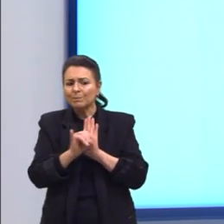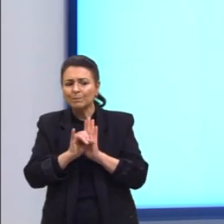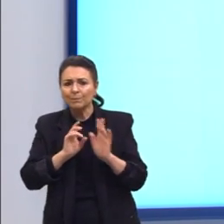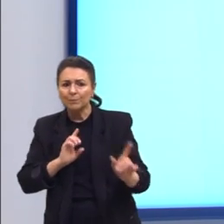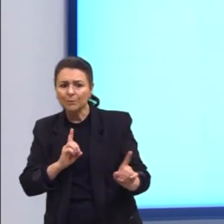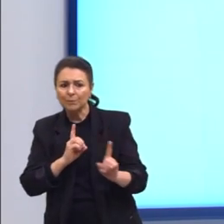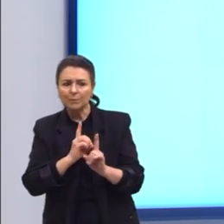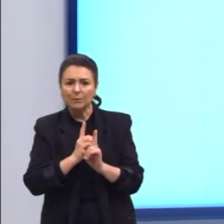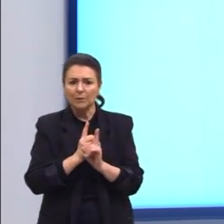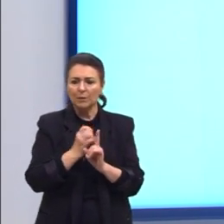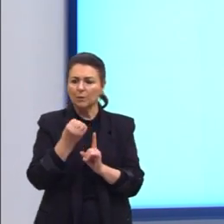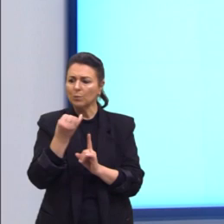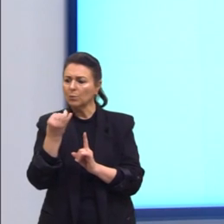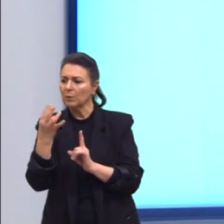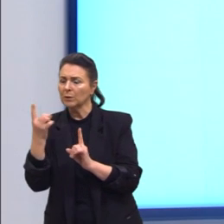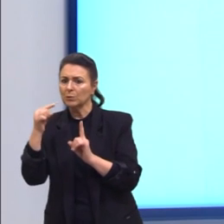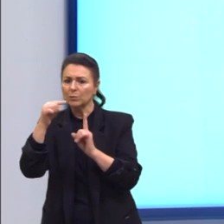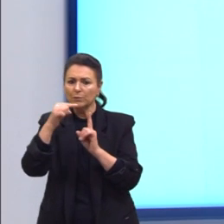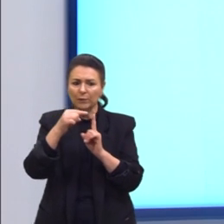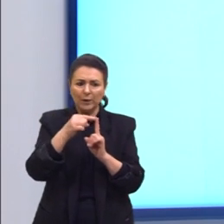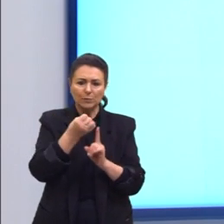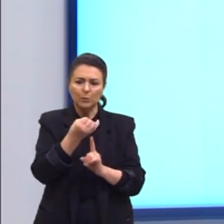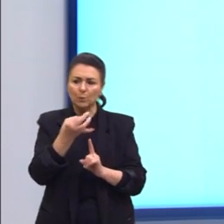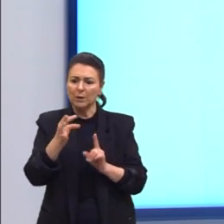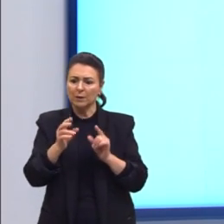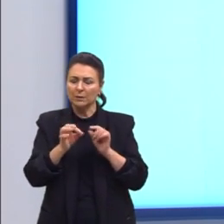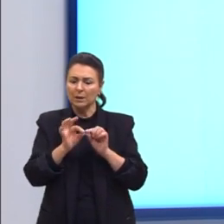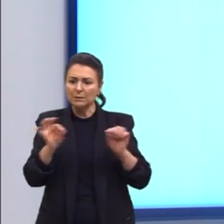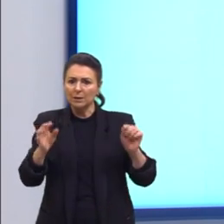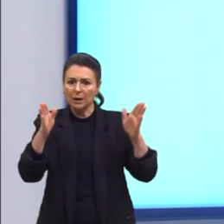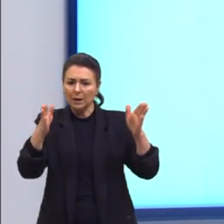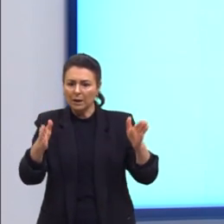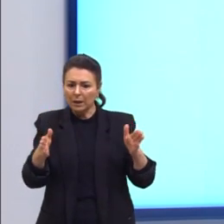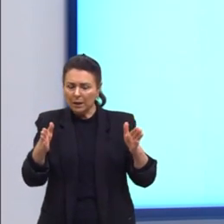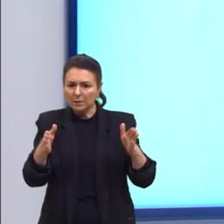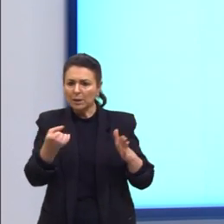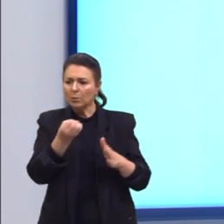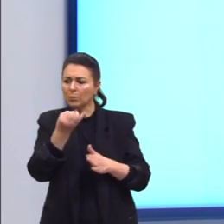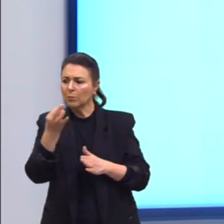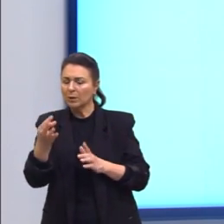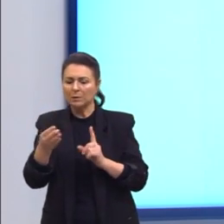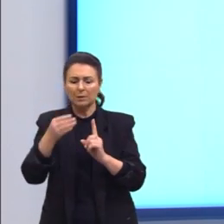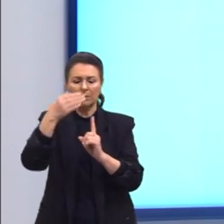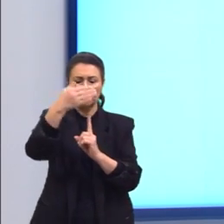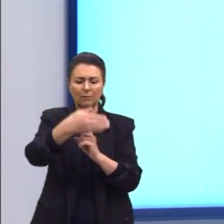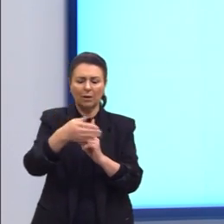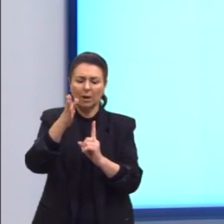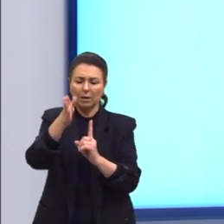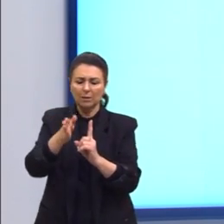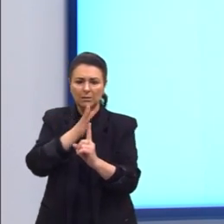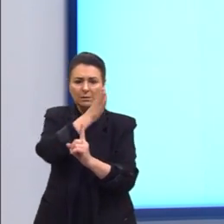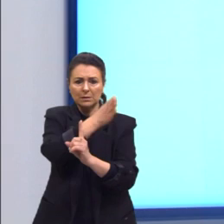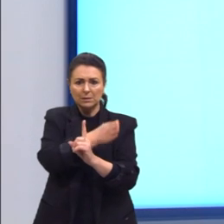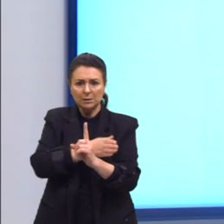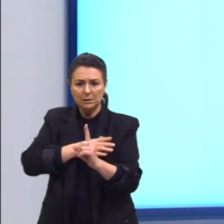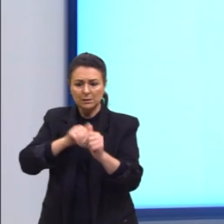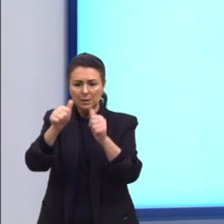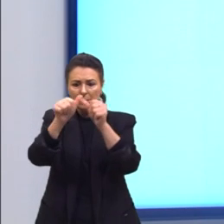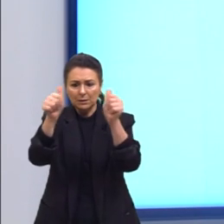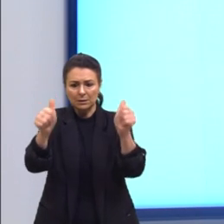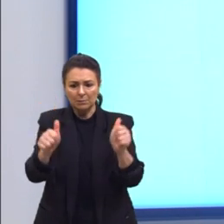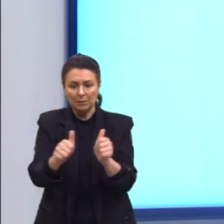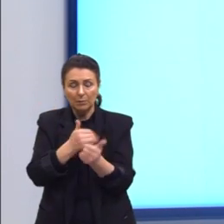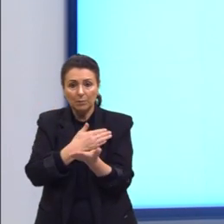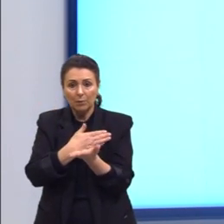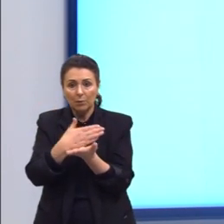quantos vértices, quantas arestas, quantas faces tem na figura. Então, aqui para a gente iniciar, eu